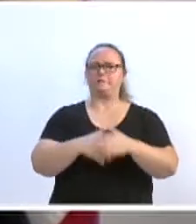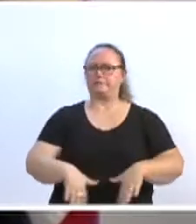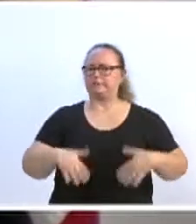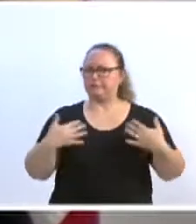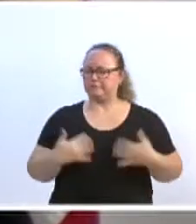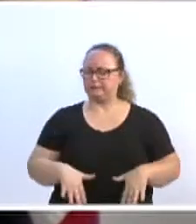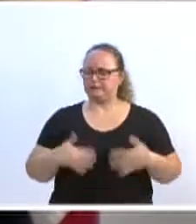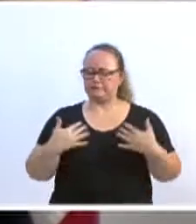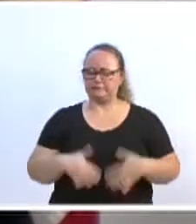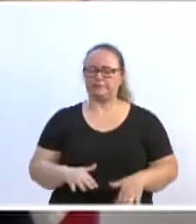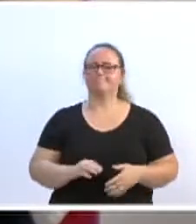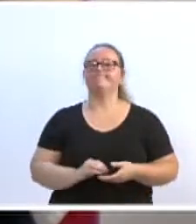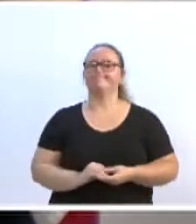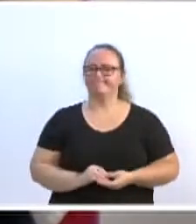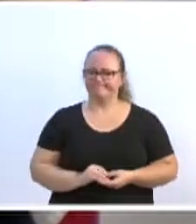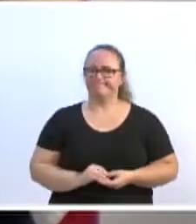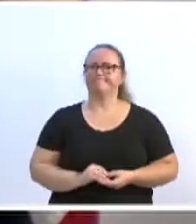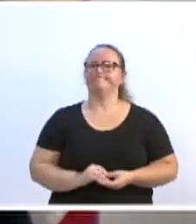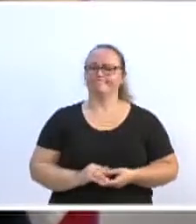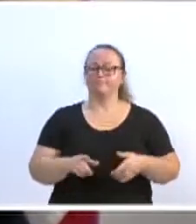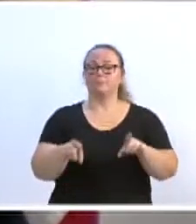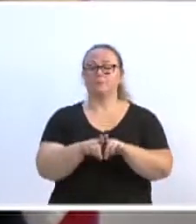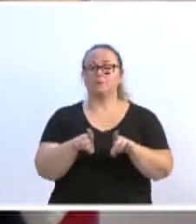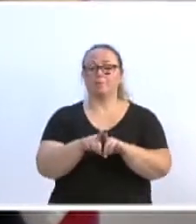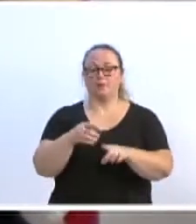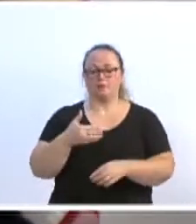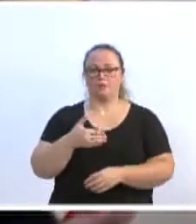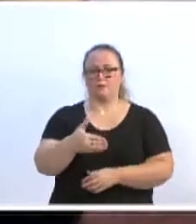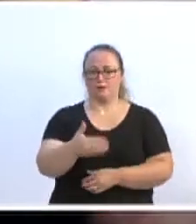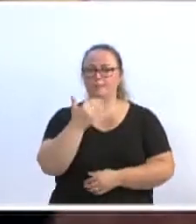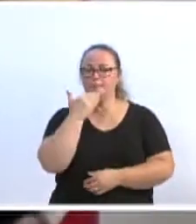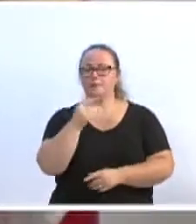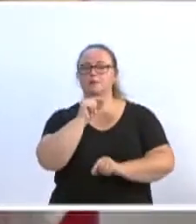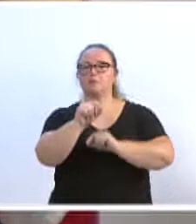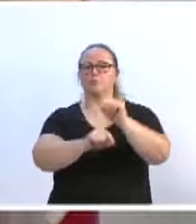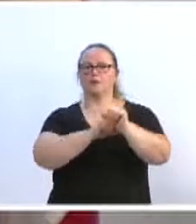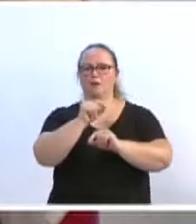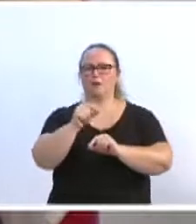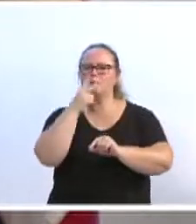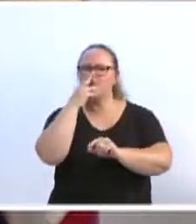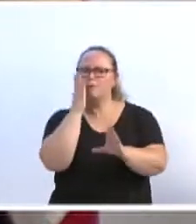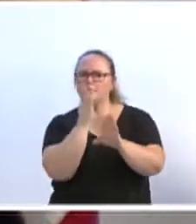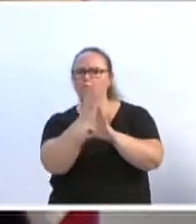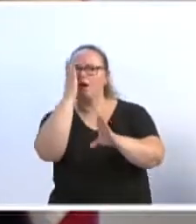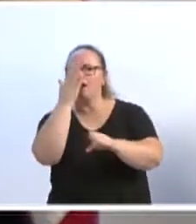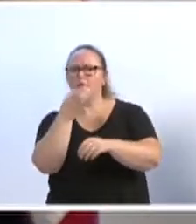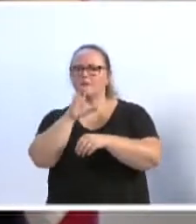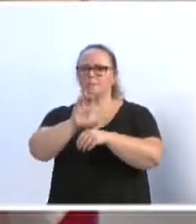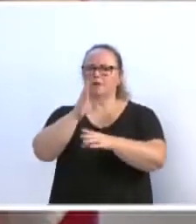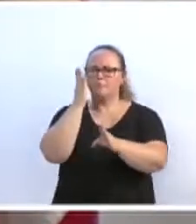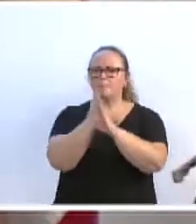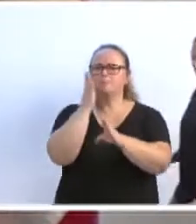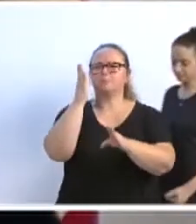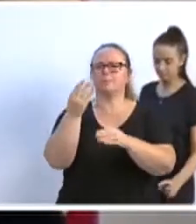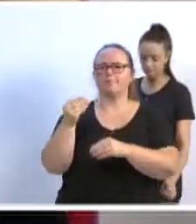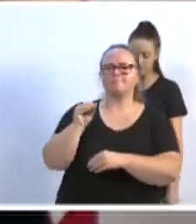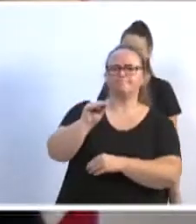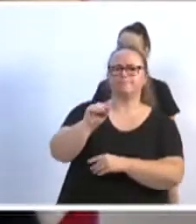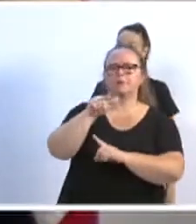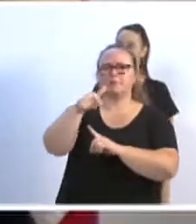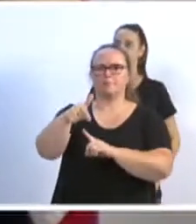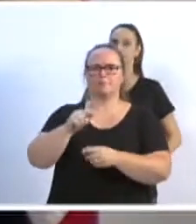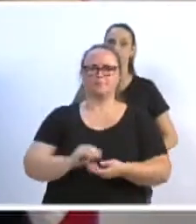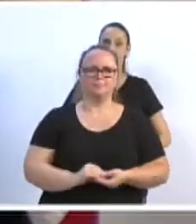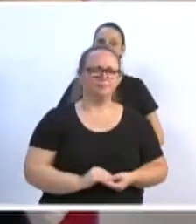E, eu quero até que, na sequência, agora, o TVN agora parece que localizou o vídeo, colocasse o vídeo para depois dar